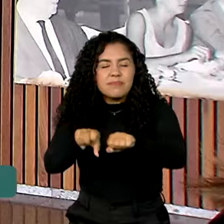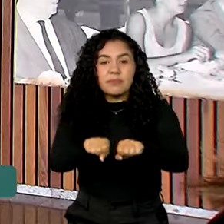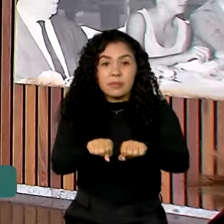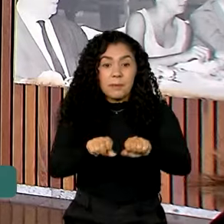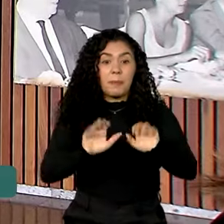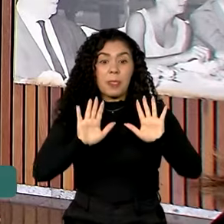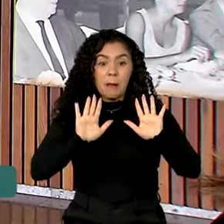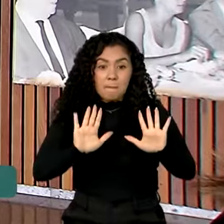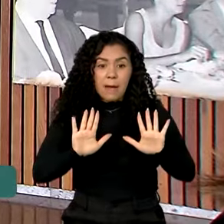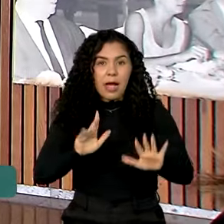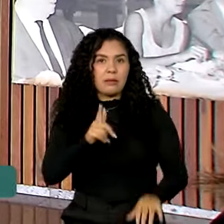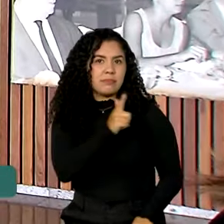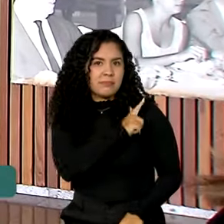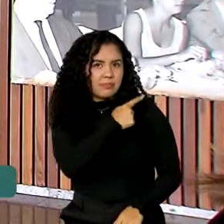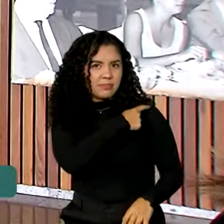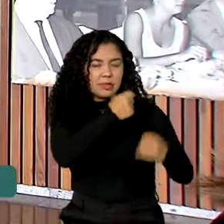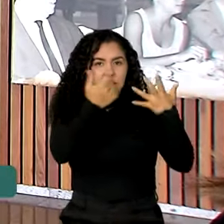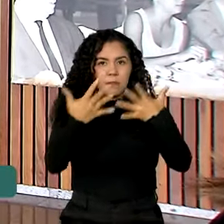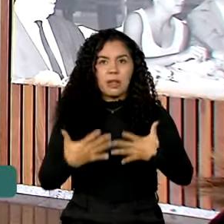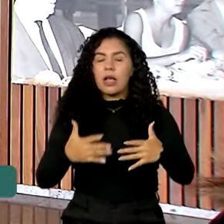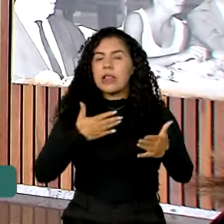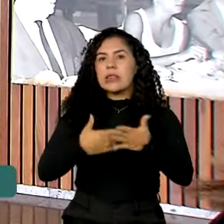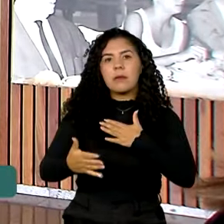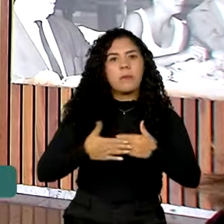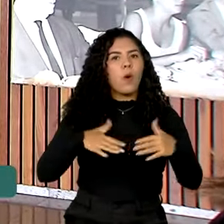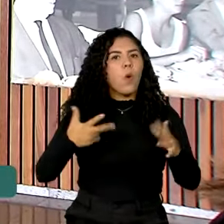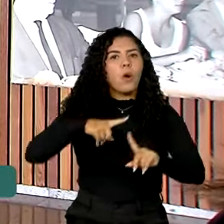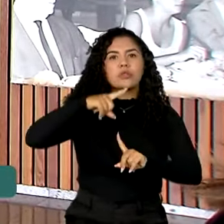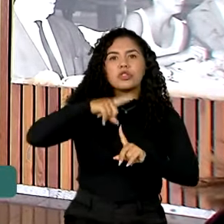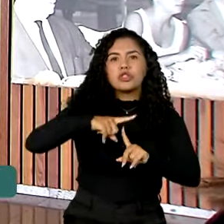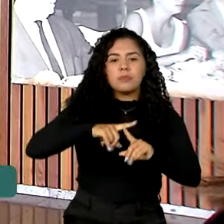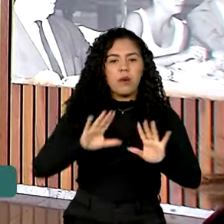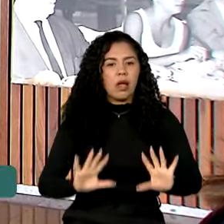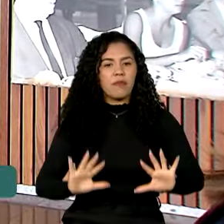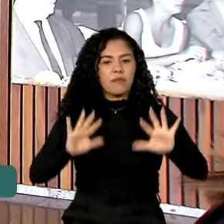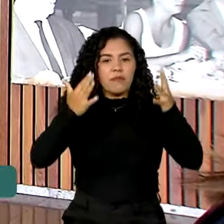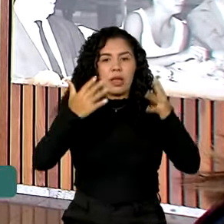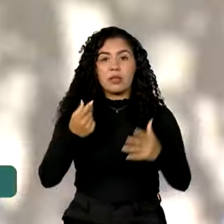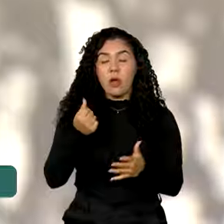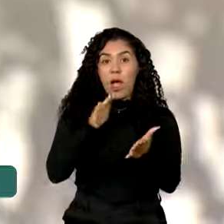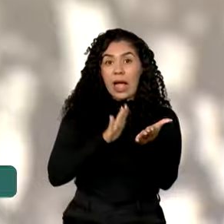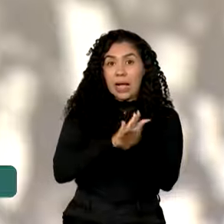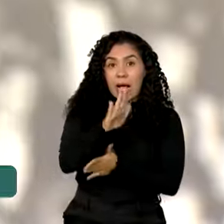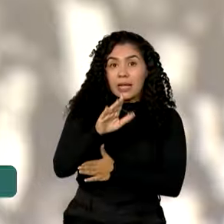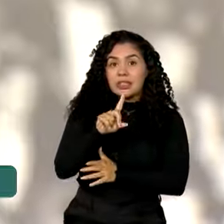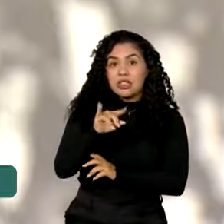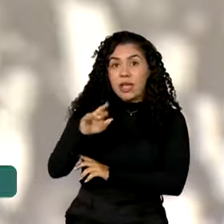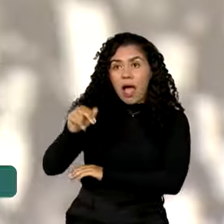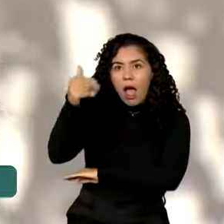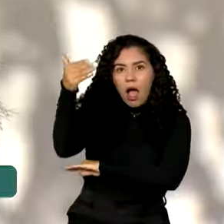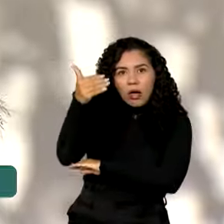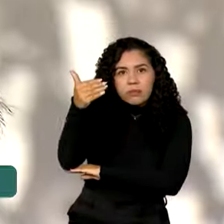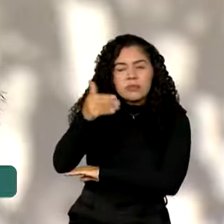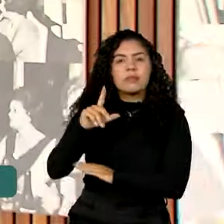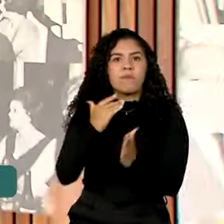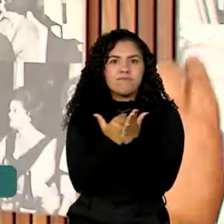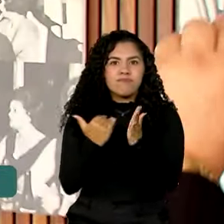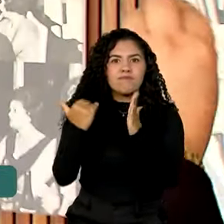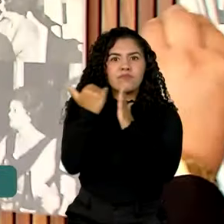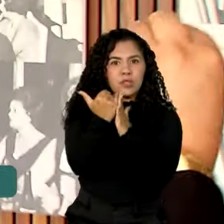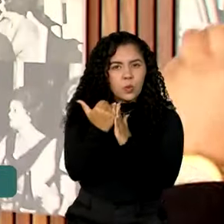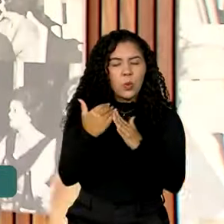Mas, segundo a gerência, independentemente do tipo de evento, o gasto com diárias aumentou nos últimos meses.